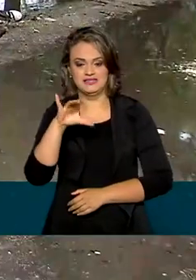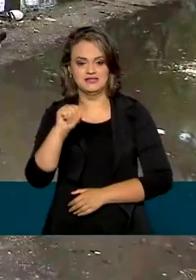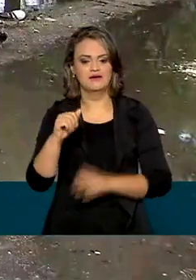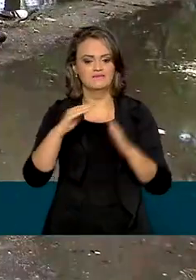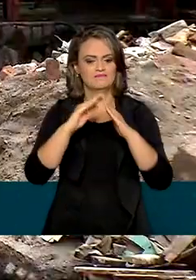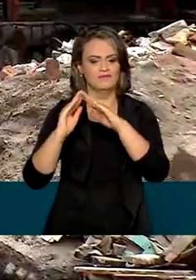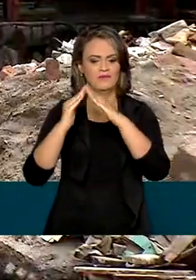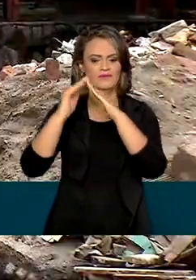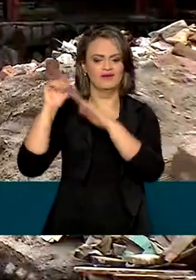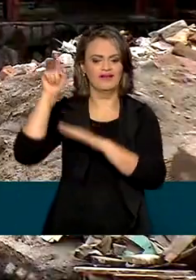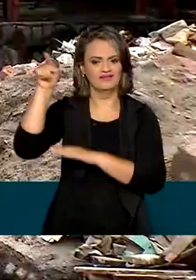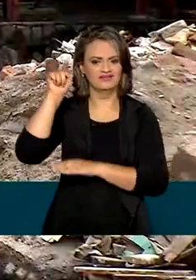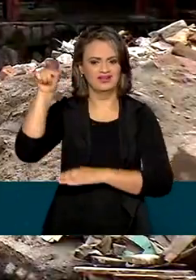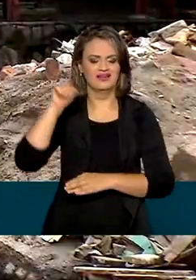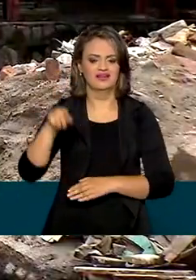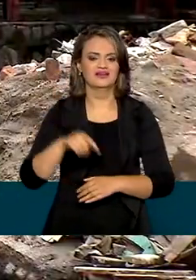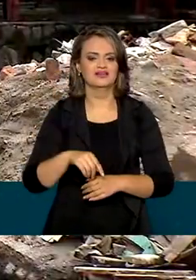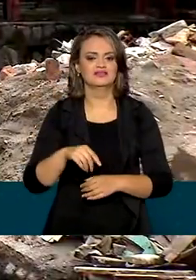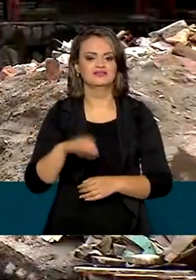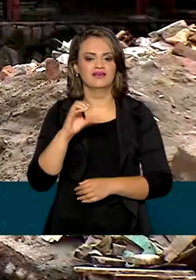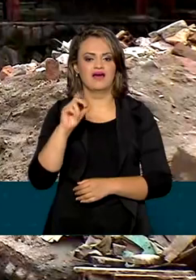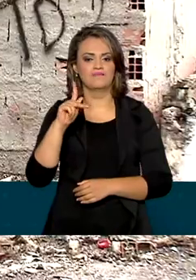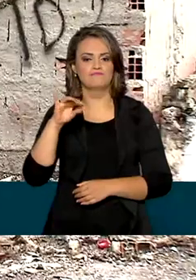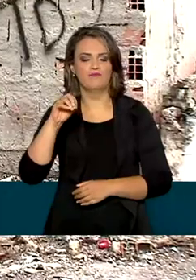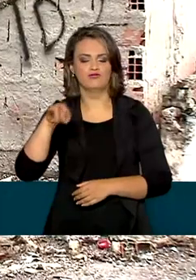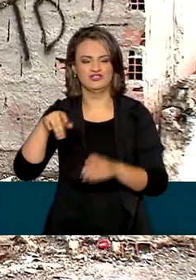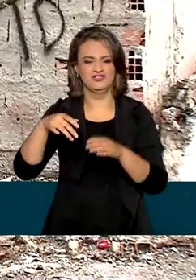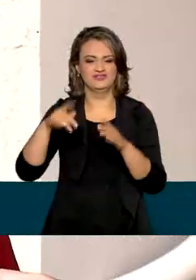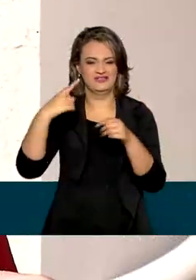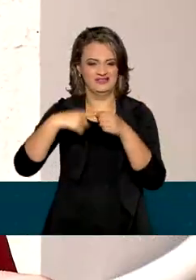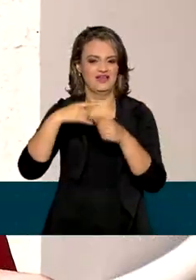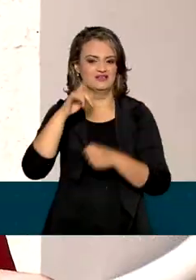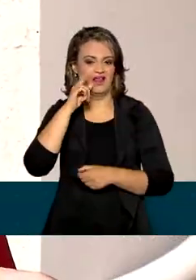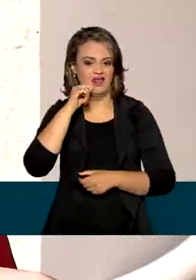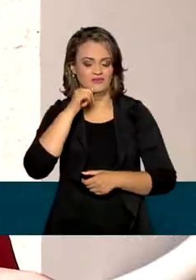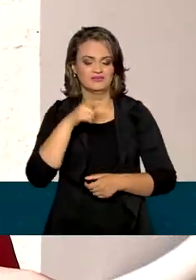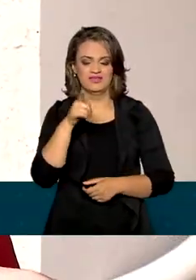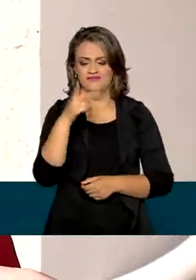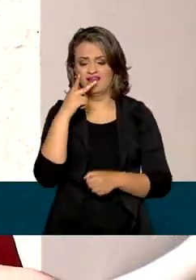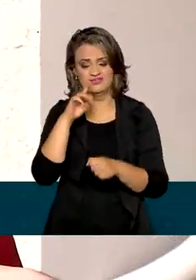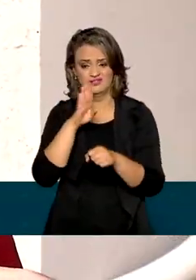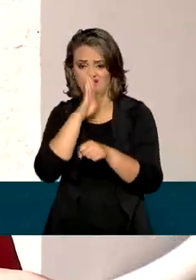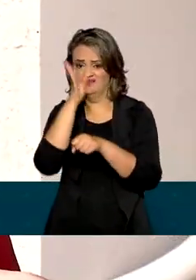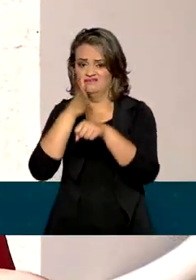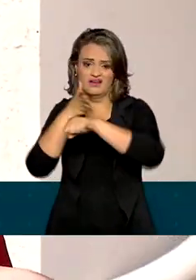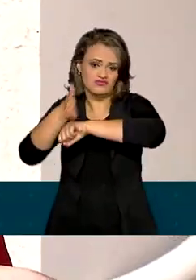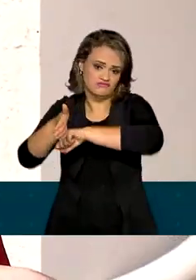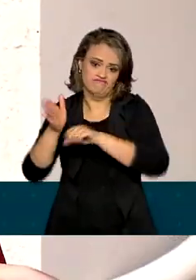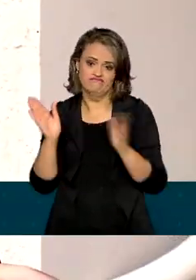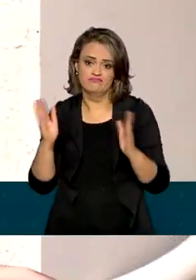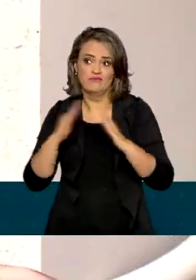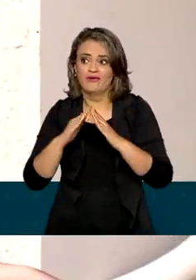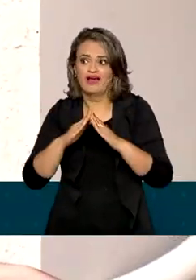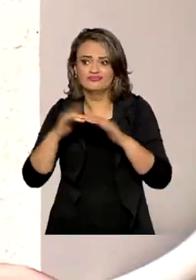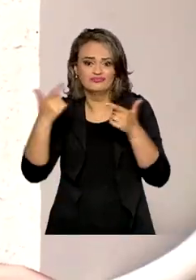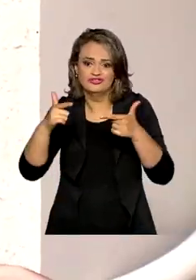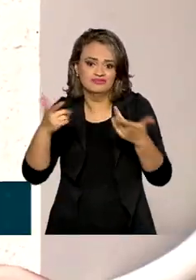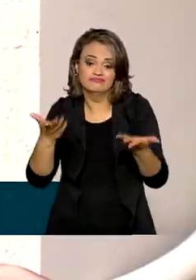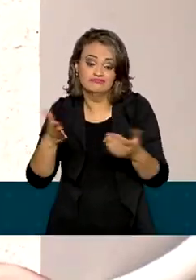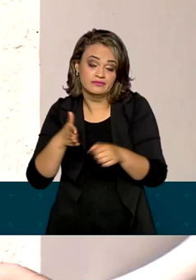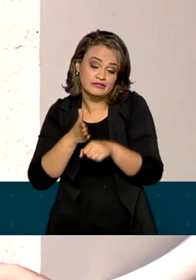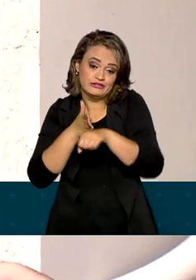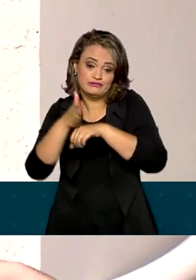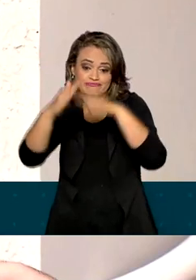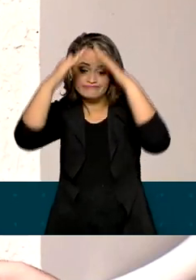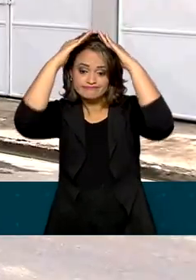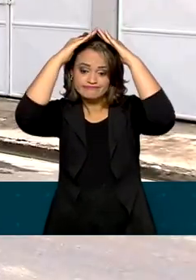favela horizontal do Sururu de Capote, em Alagoas. É, invasão. A gente invadia, não tem de morar, invadia para poder